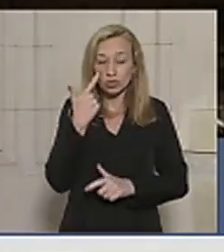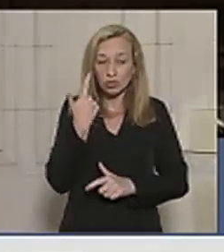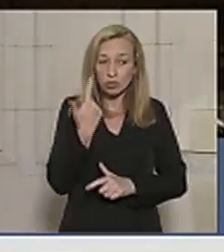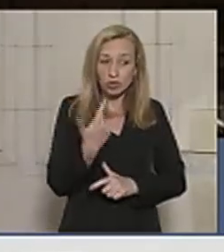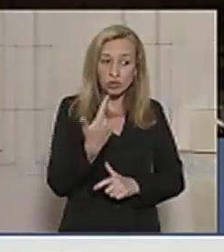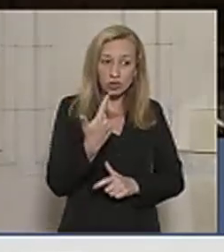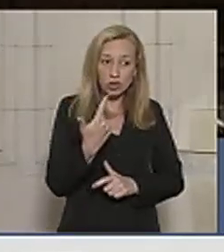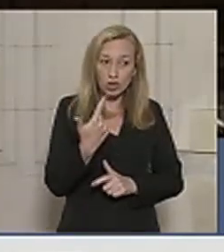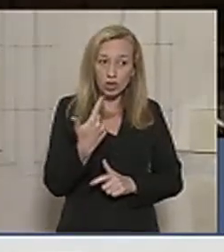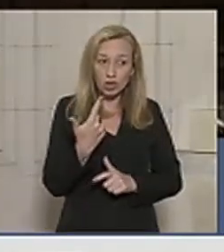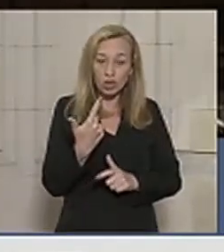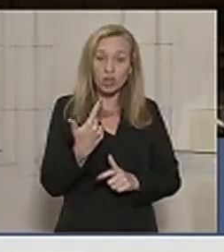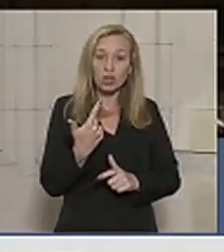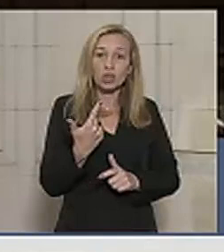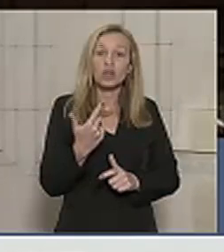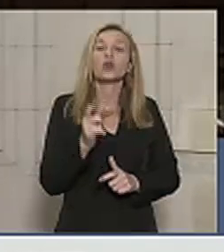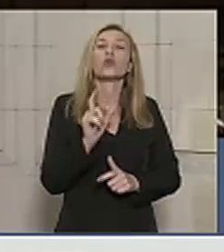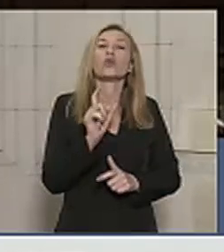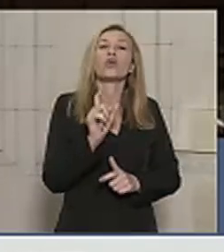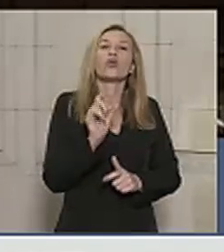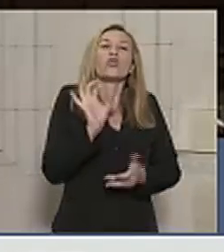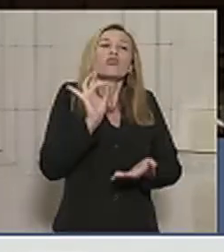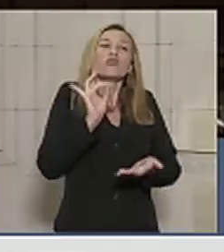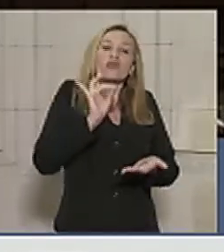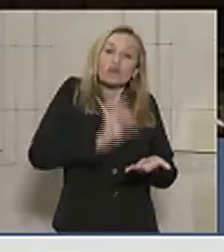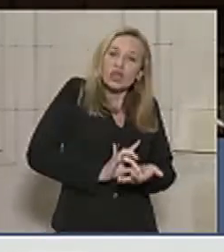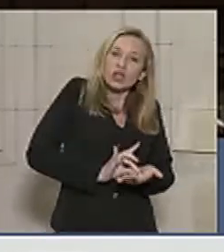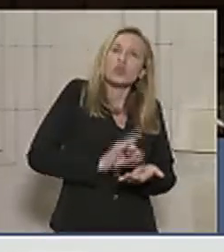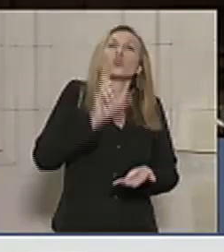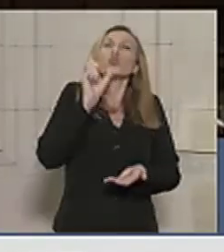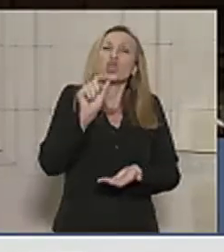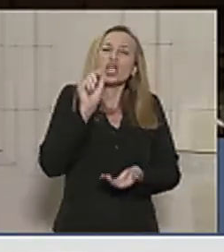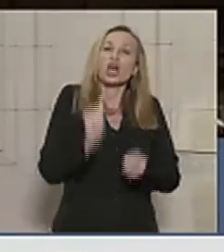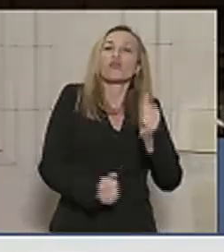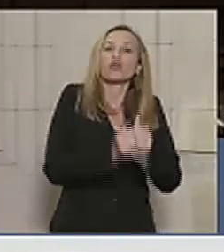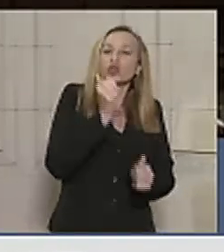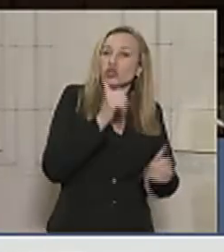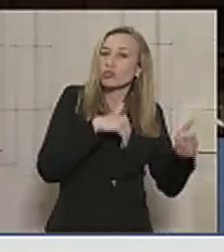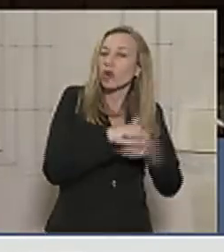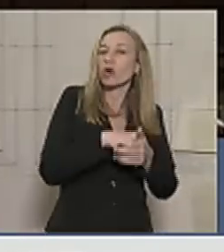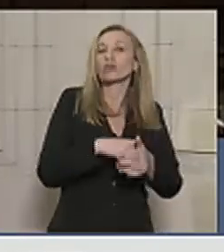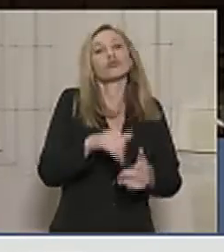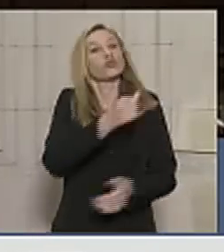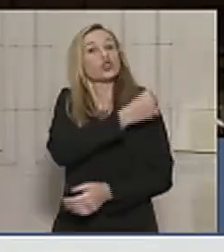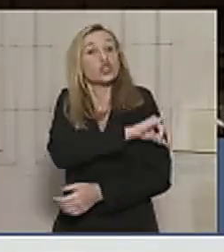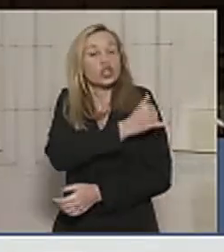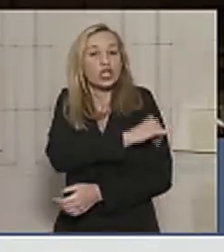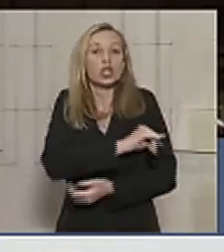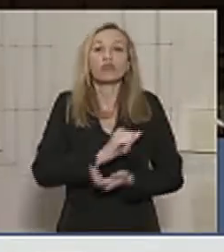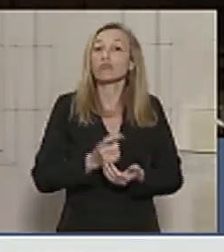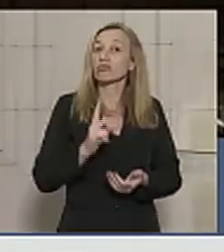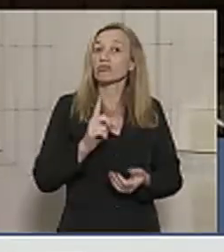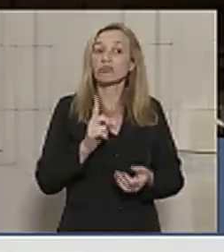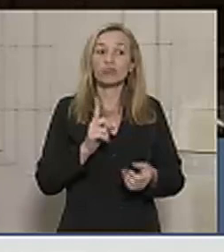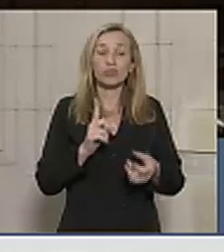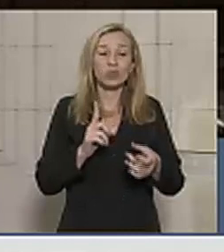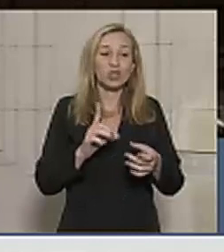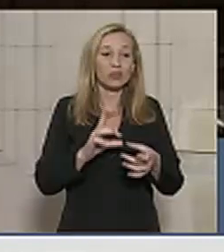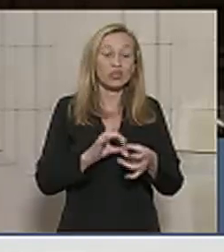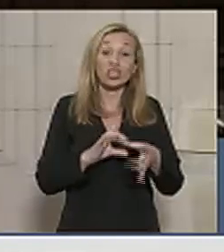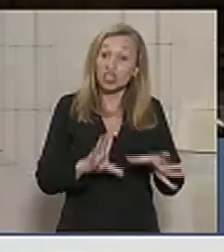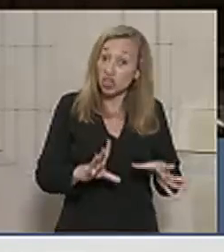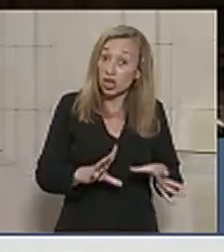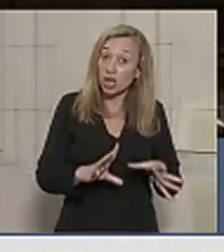preta, que é o futebol do Rio de Janeiro, ouviremos a federação, os clubes, e não podemos permitir, primeiro, que